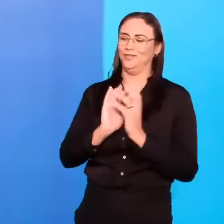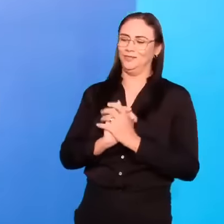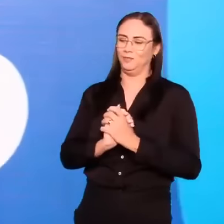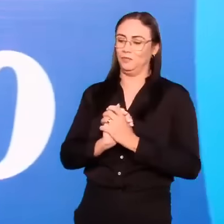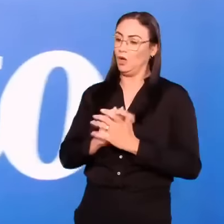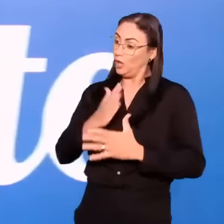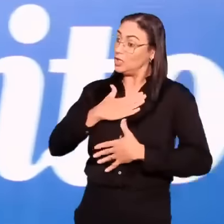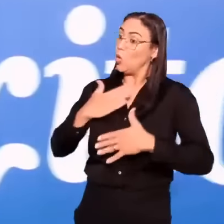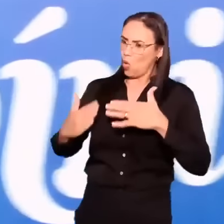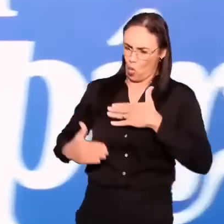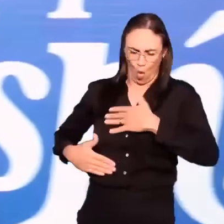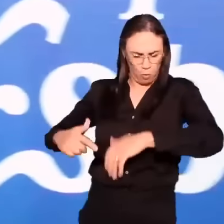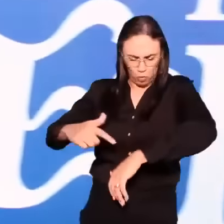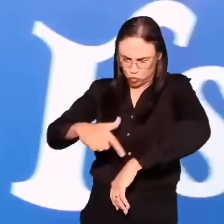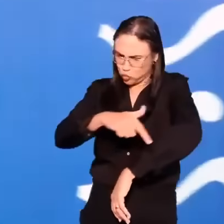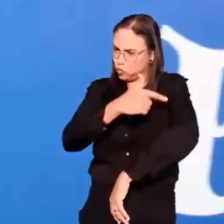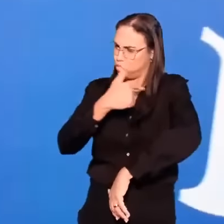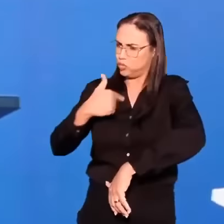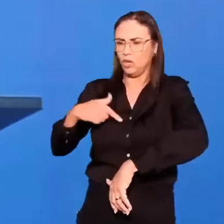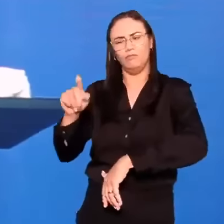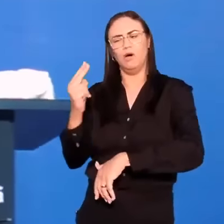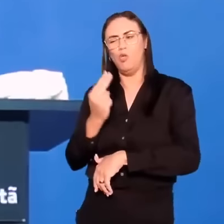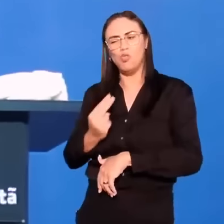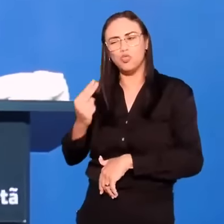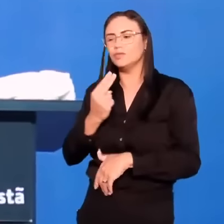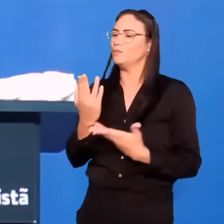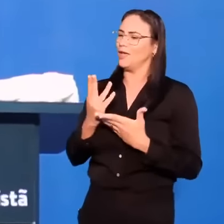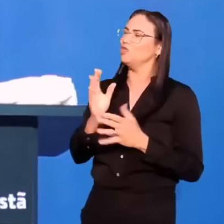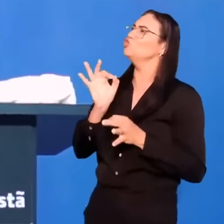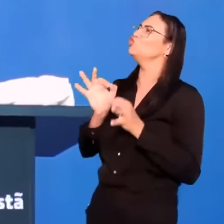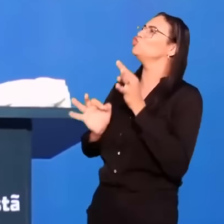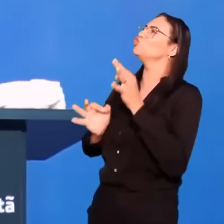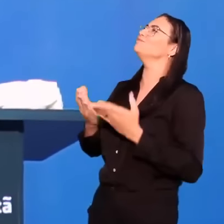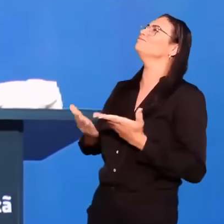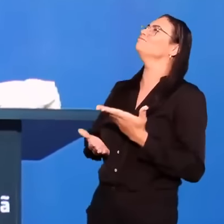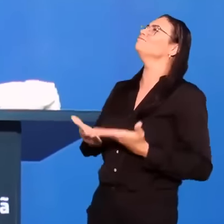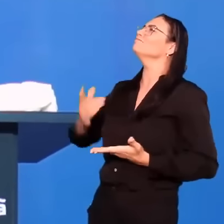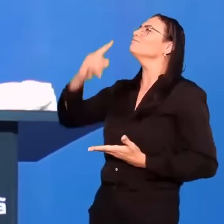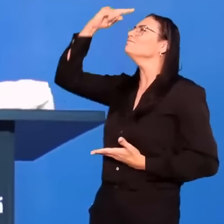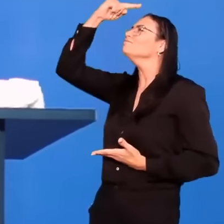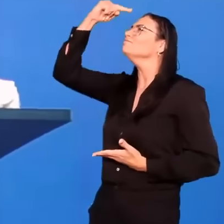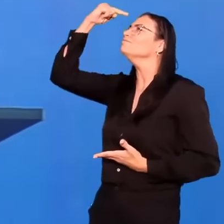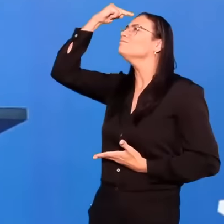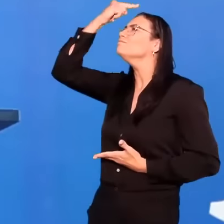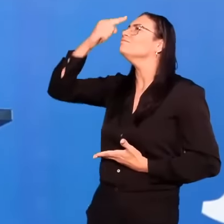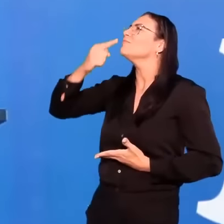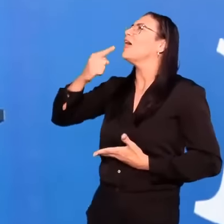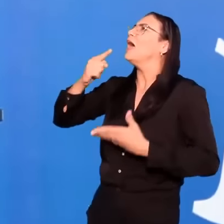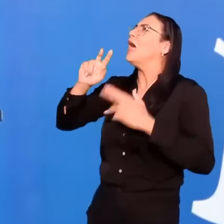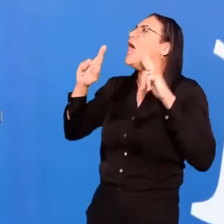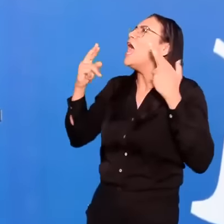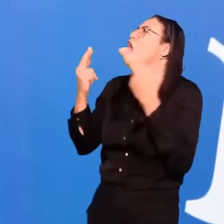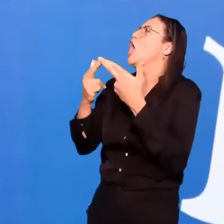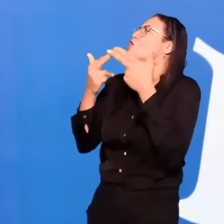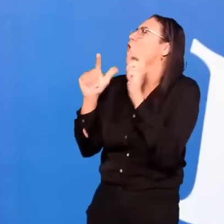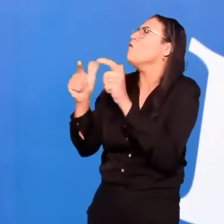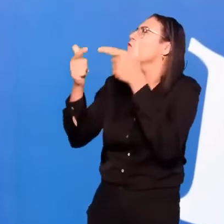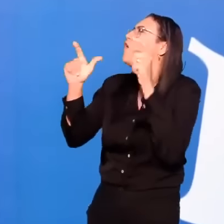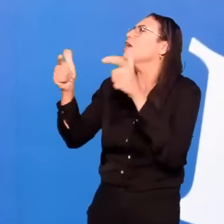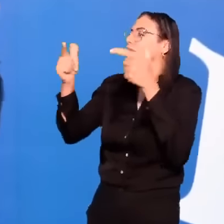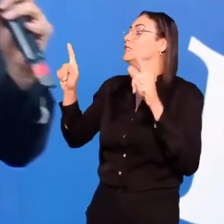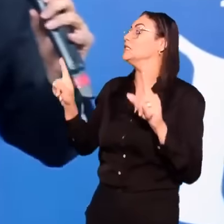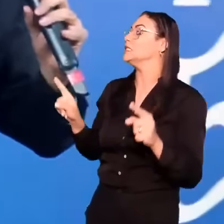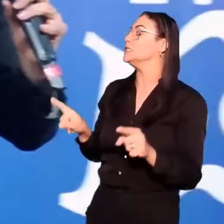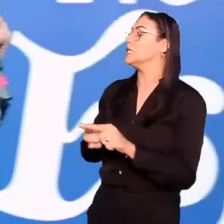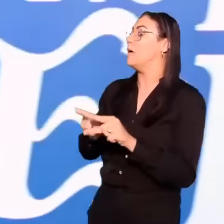os membros desse corpo devem ser usados como instrumento de justiça. Que promovam santidade, o avanço do reino e a glória de